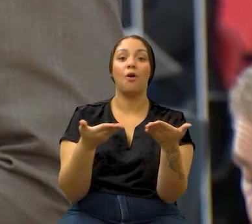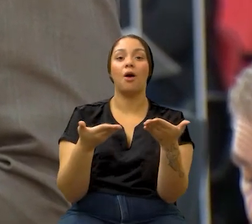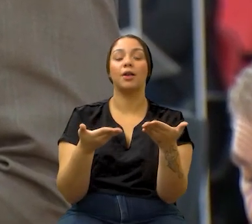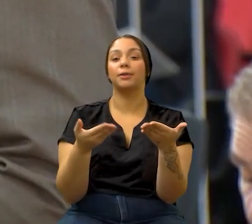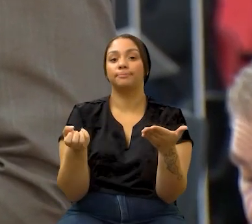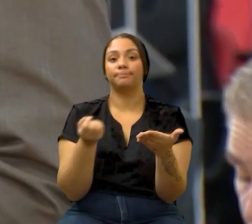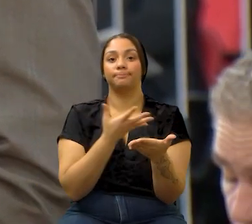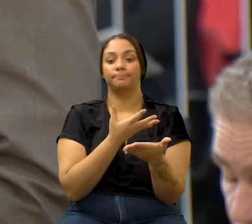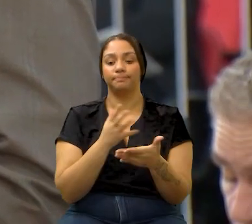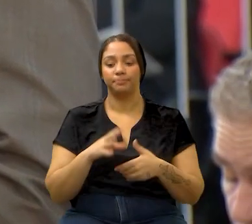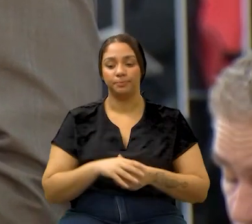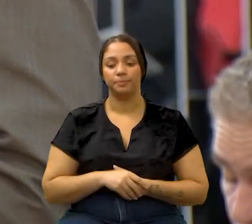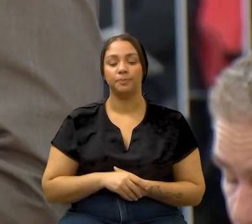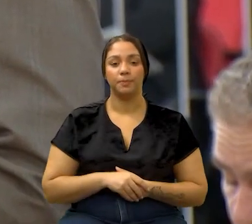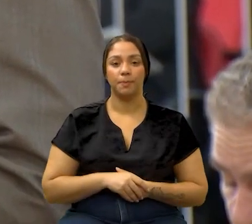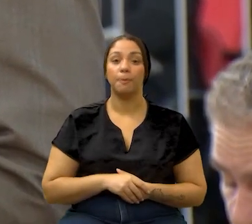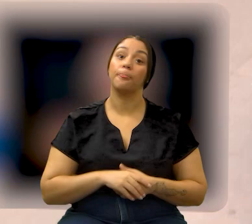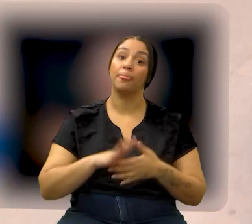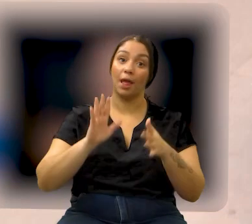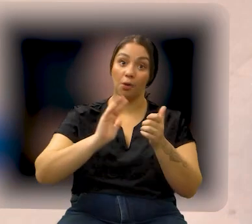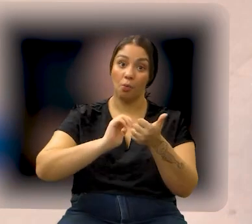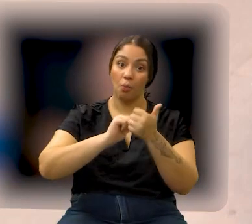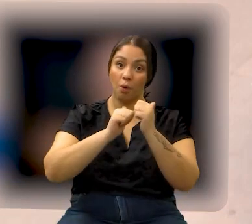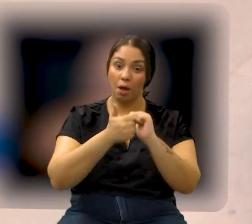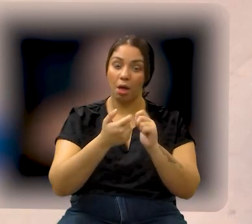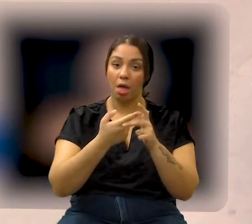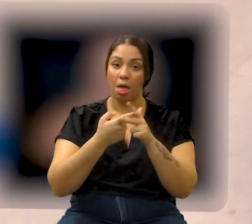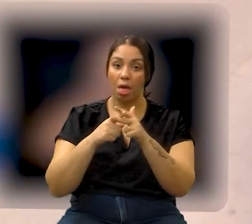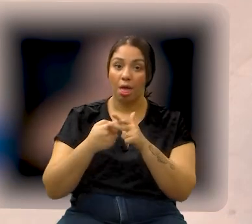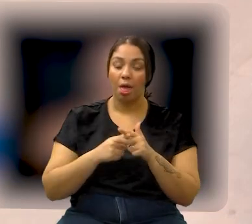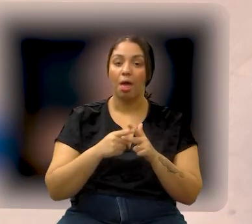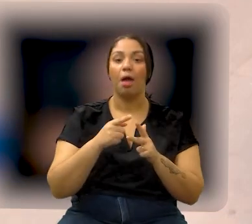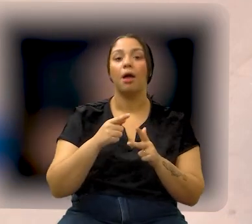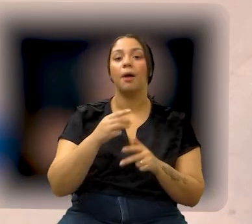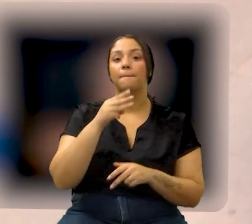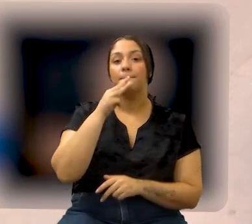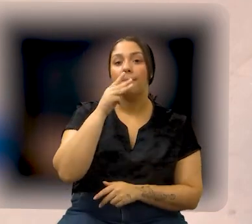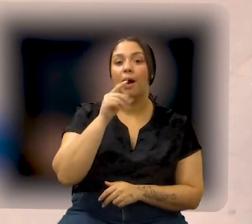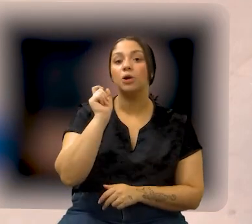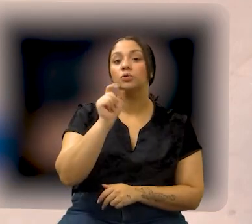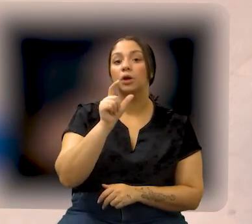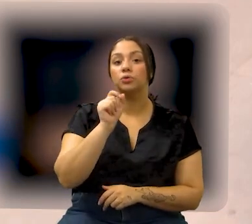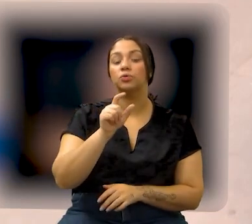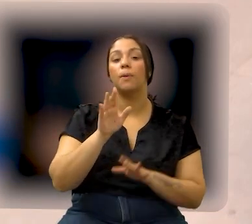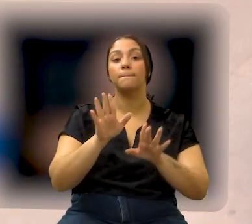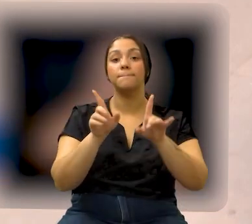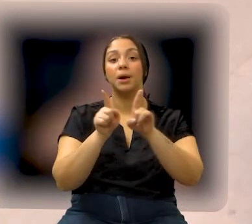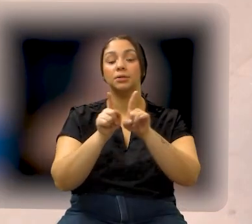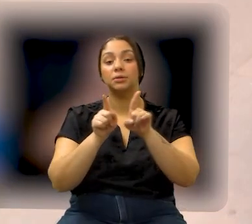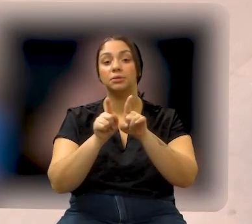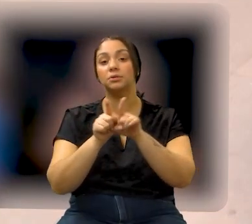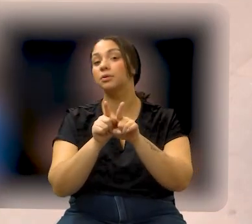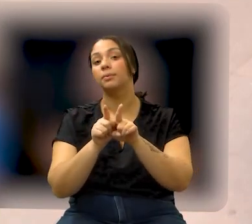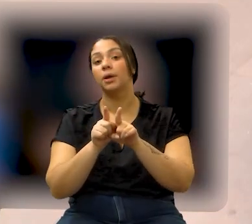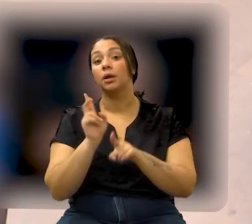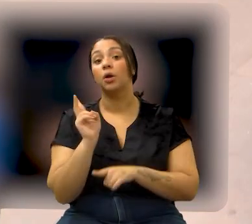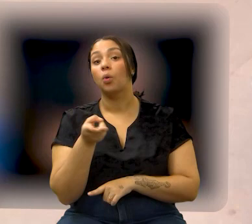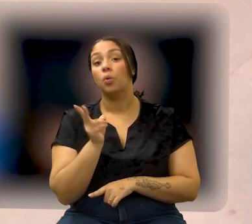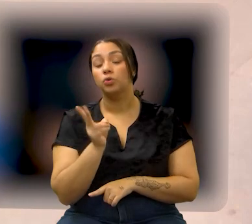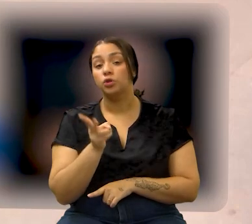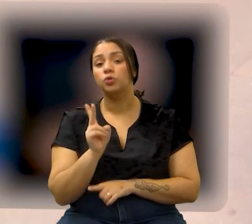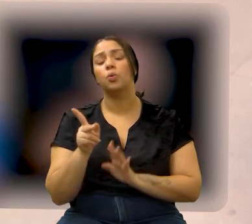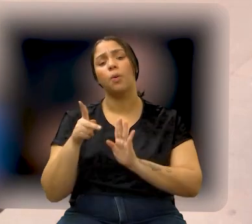que agora está mais atualizada. E com essa alteração, torna-se Março Azul e também, claro,